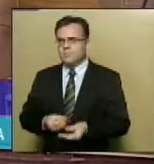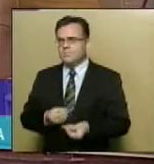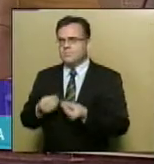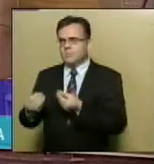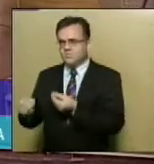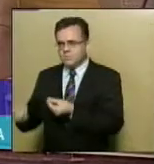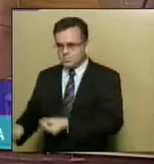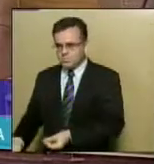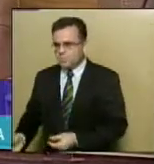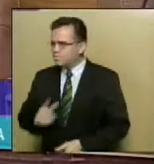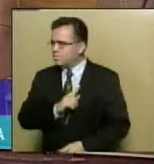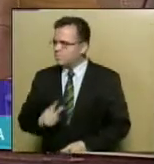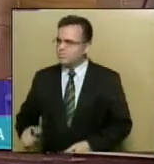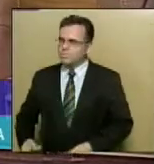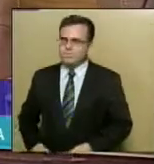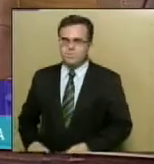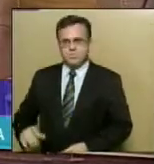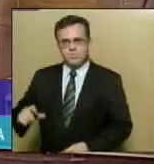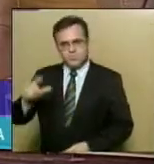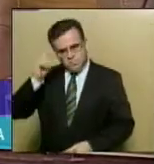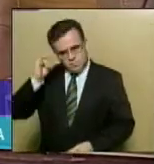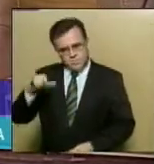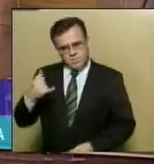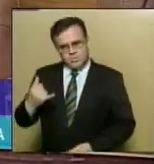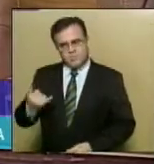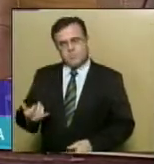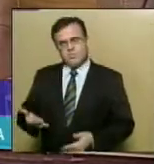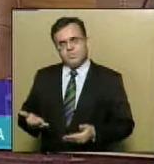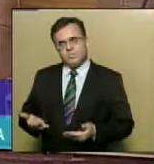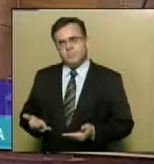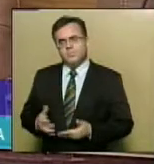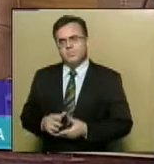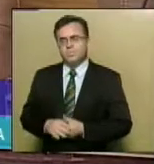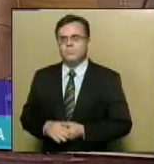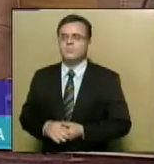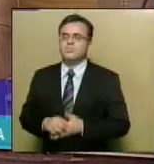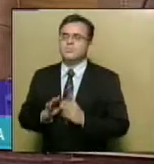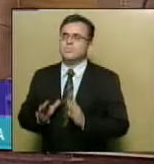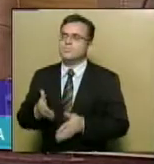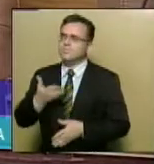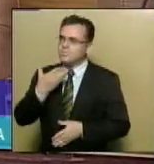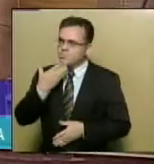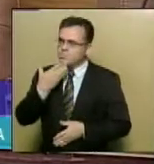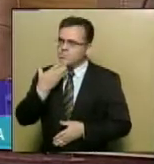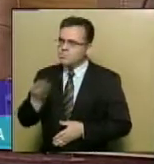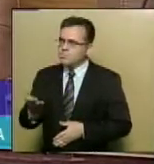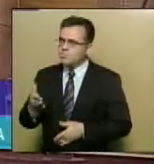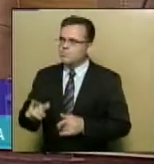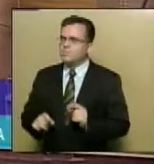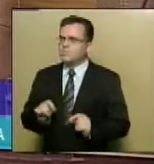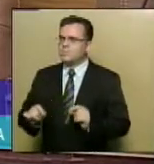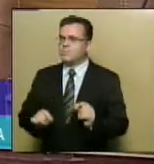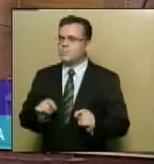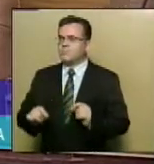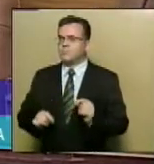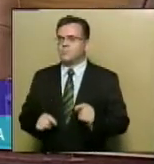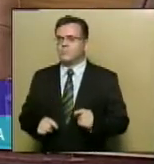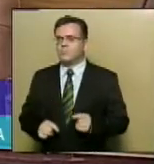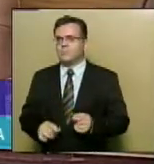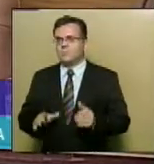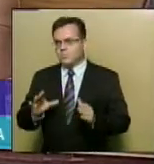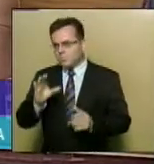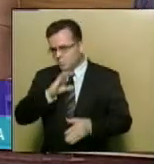excelentíssimo senhor governador, Jacos Barreto de Lima, na qual solicita que seja realizada serviço